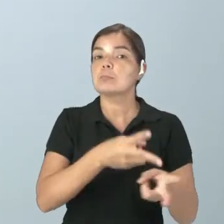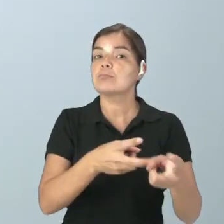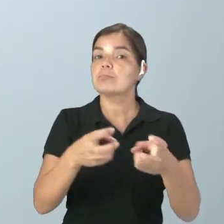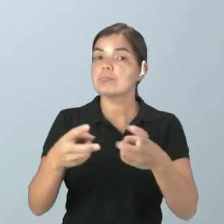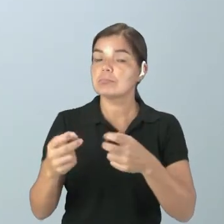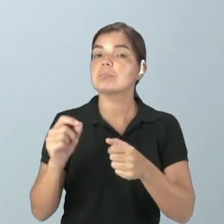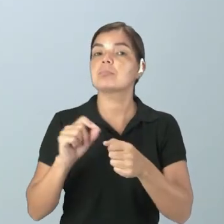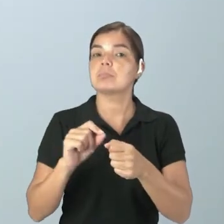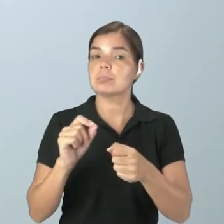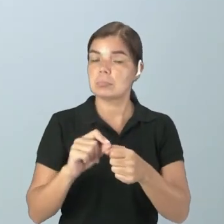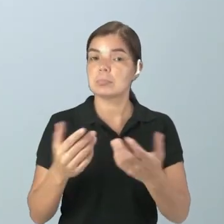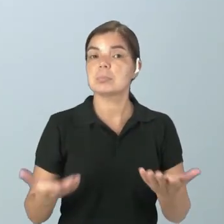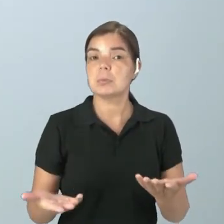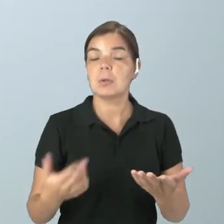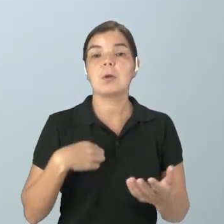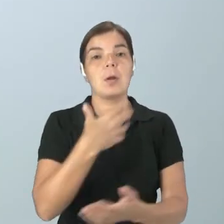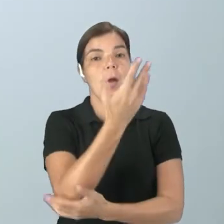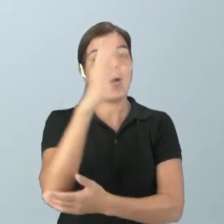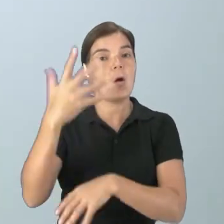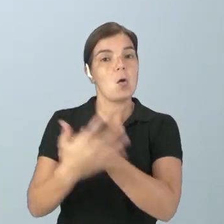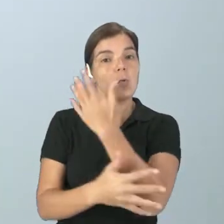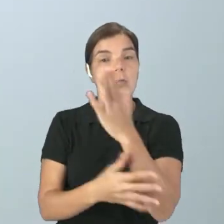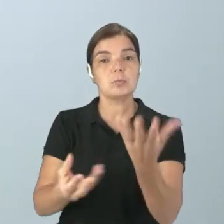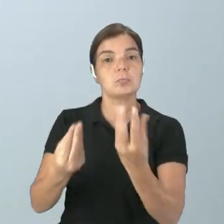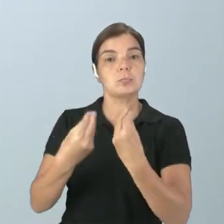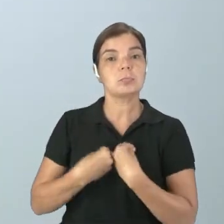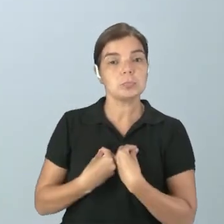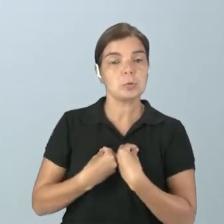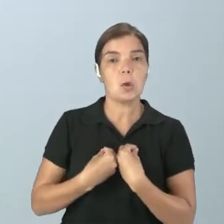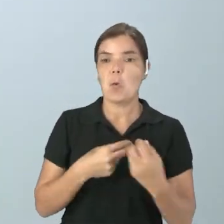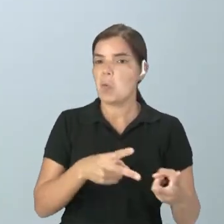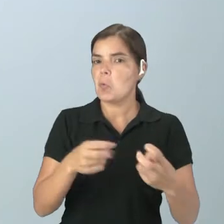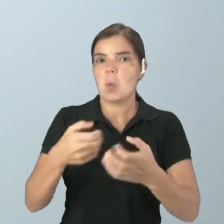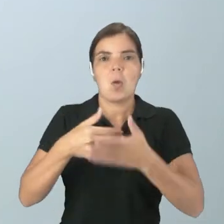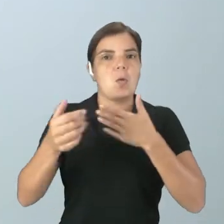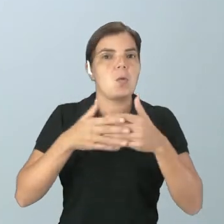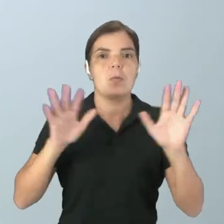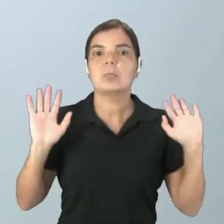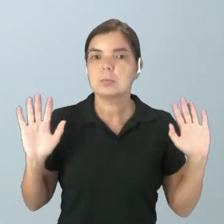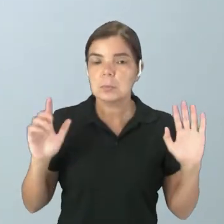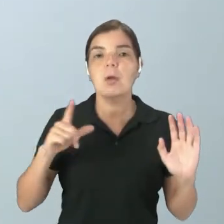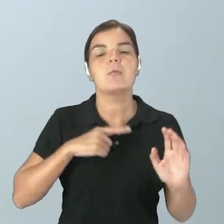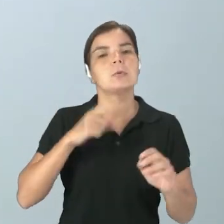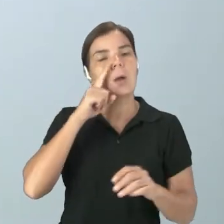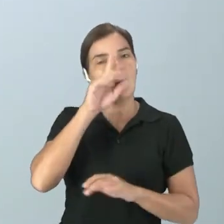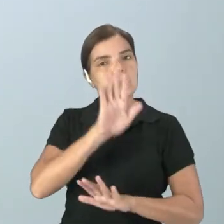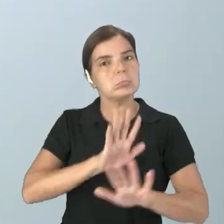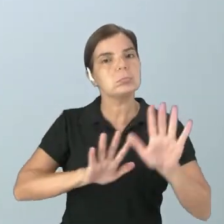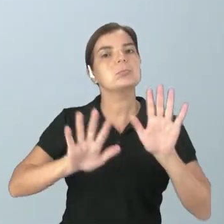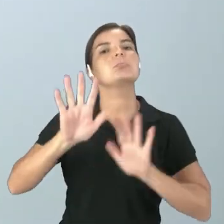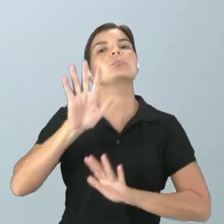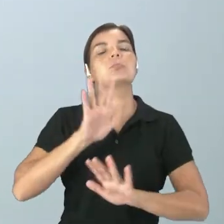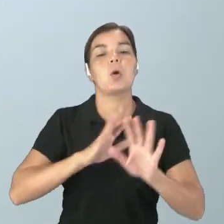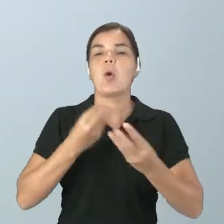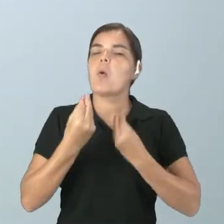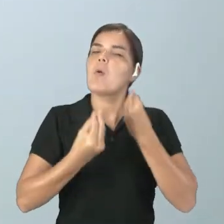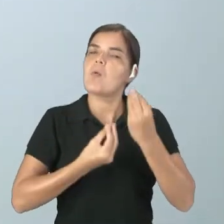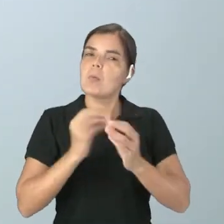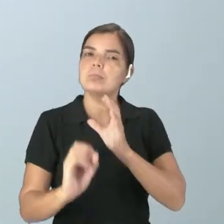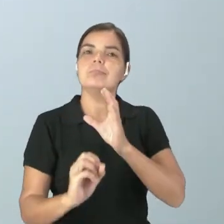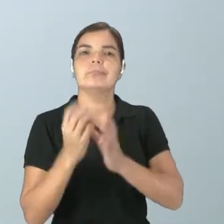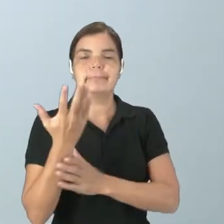dos recursos que a natureza me oferece. Eu não vou explorar de qualquer forma, eu vou ter toda uma preocupação de como que ela vai acontecer.